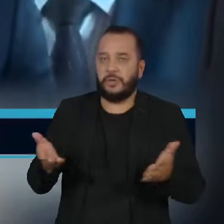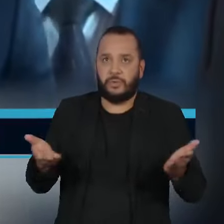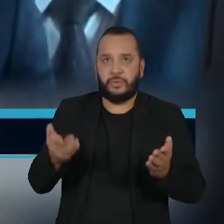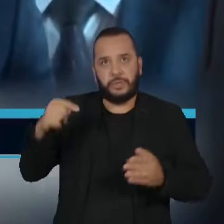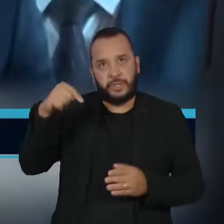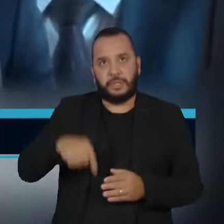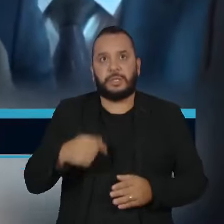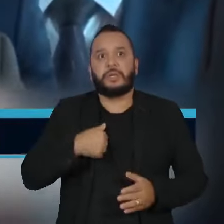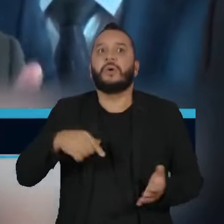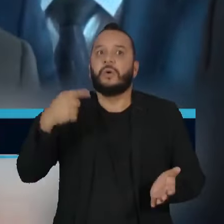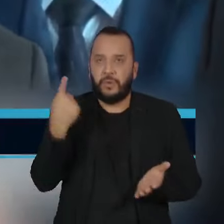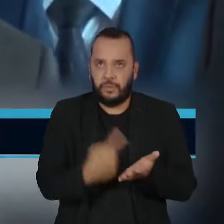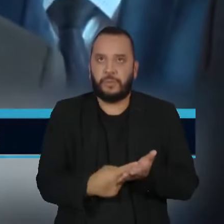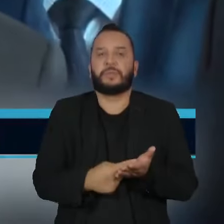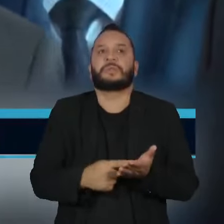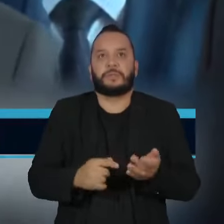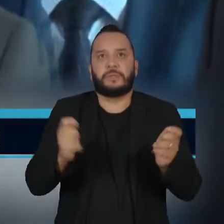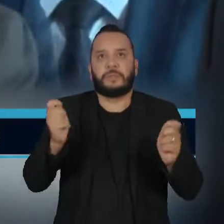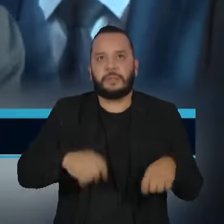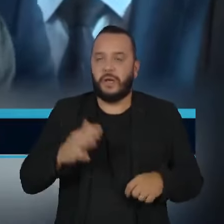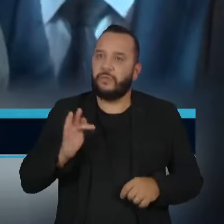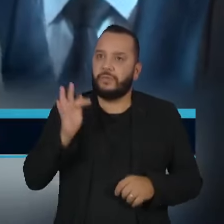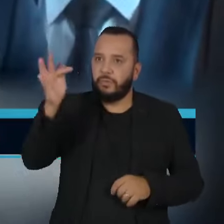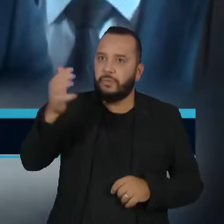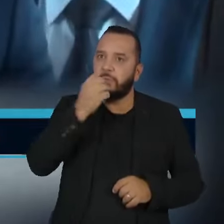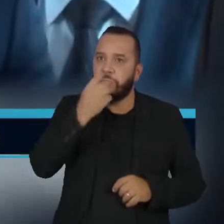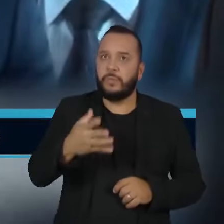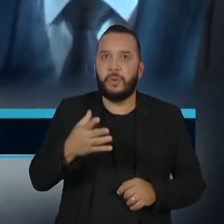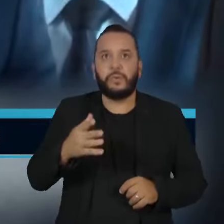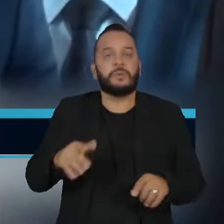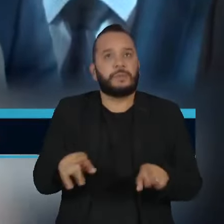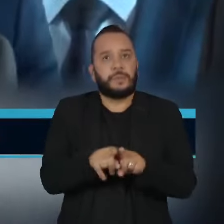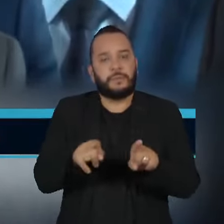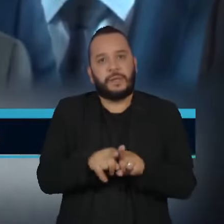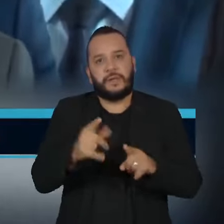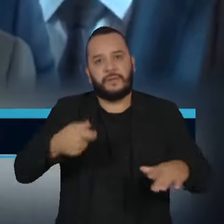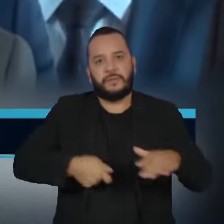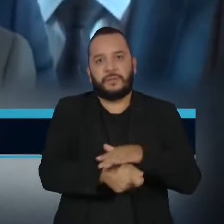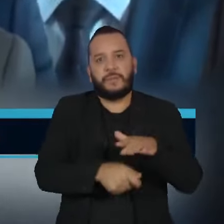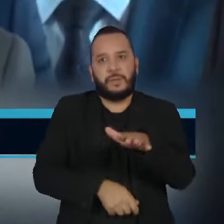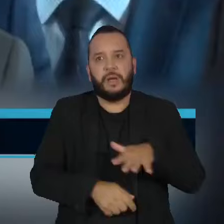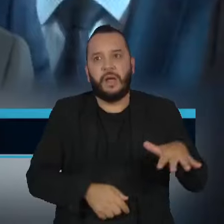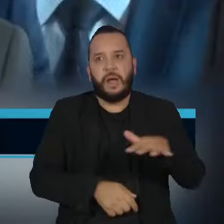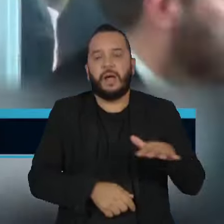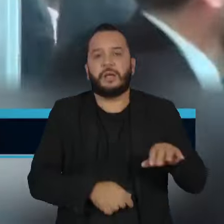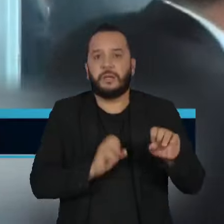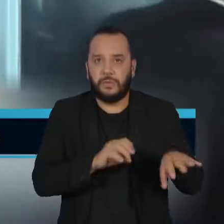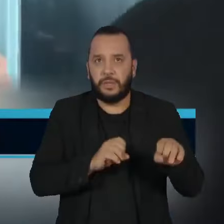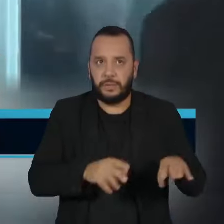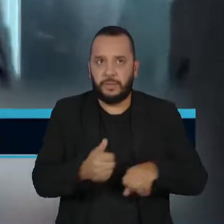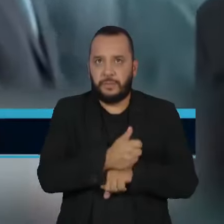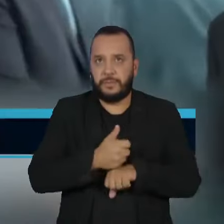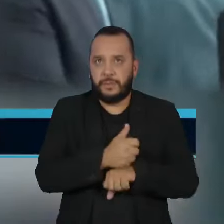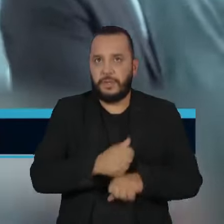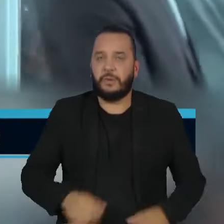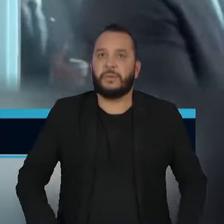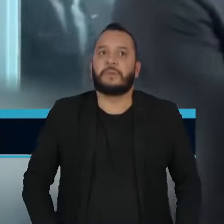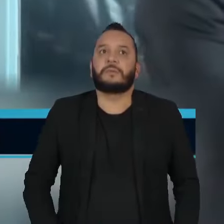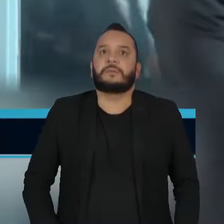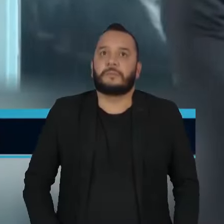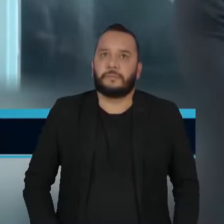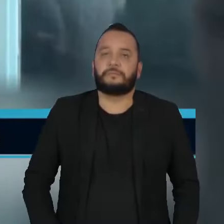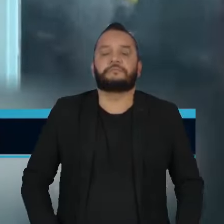aqui, compromissos que vão proporcionar futuro, principalmente atrelados a investimento na educação profissional. Estabelecemos aqui como